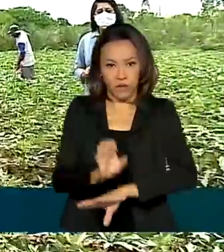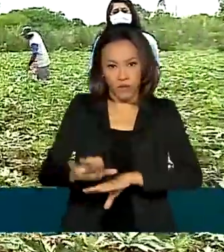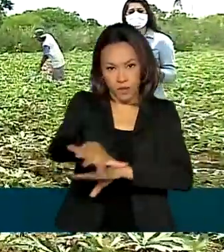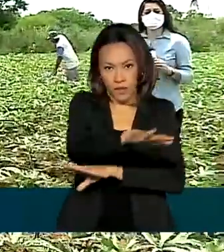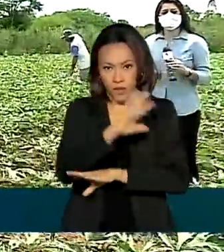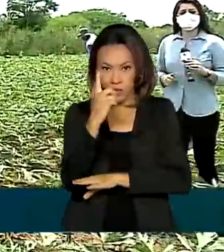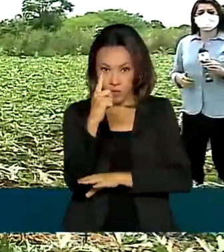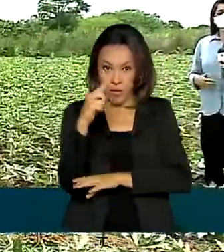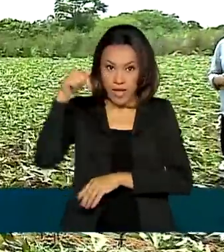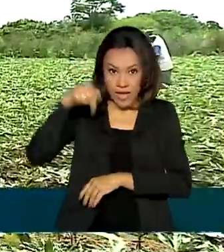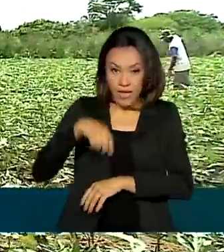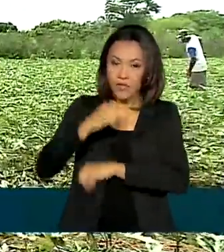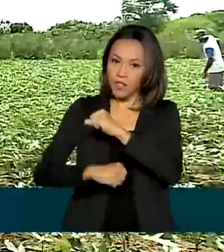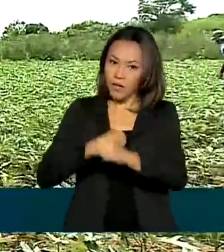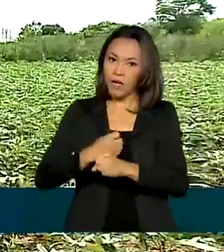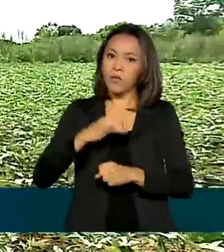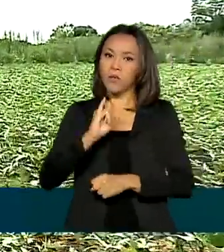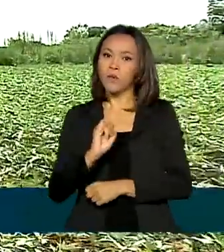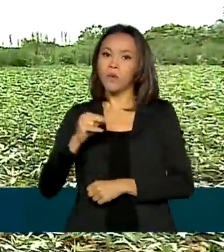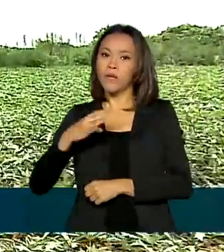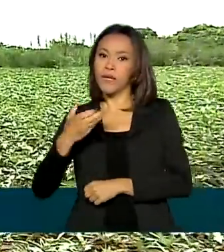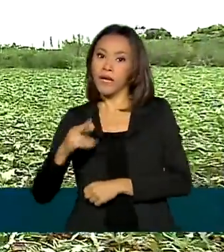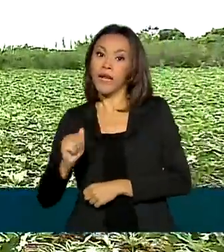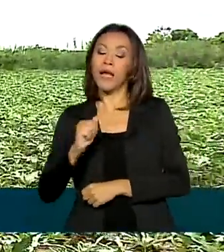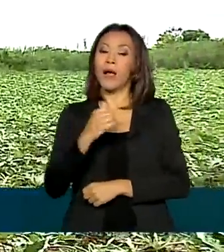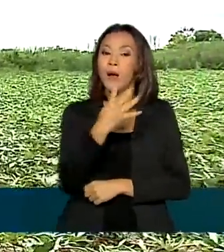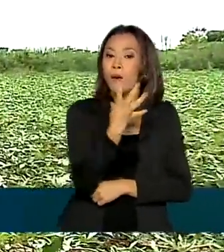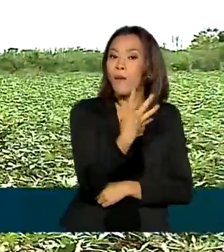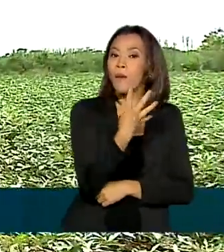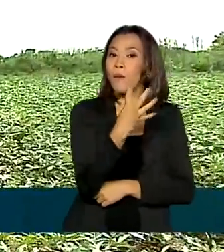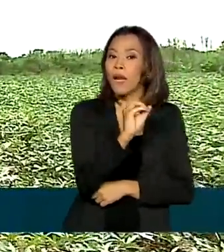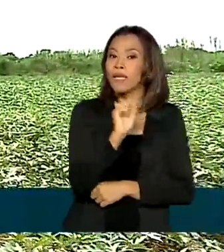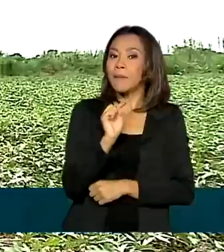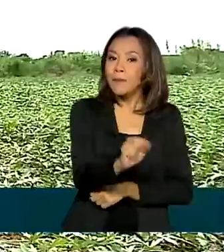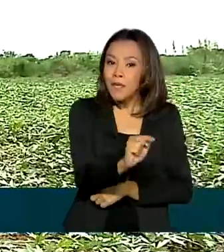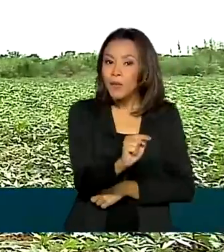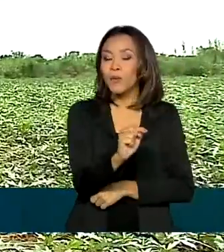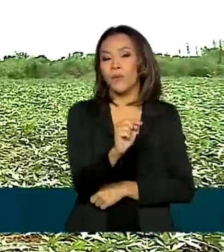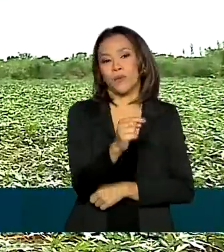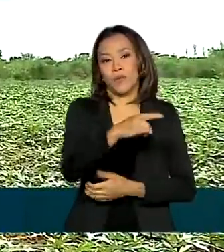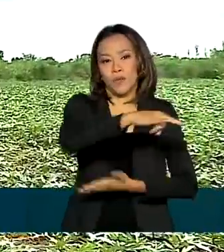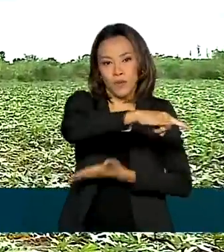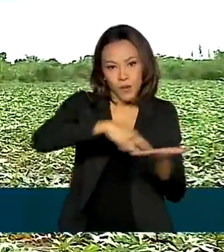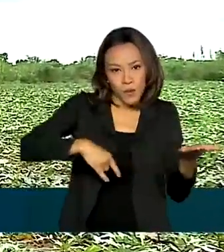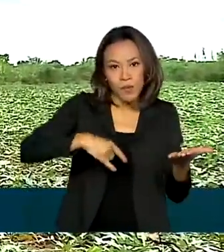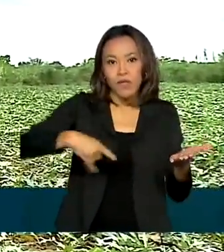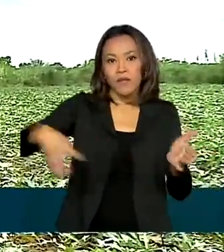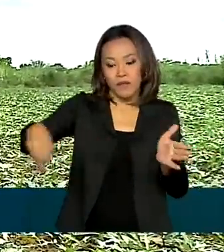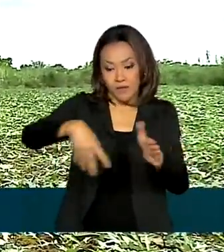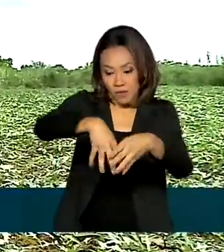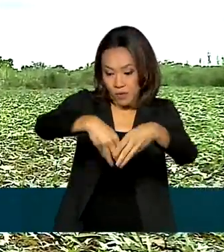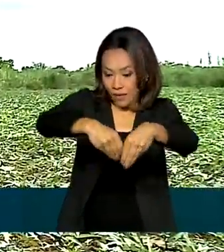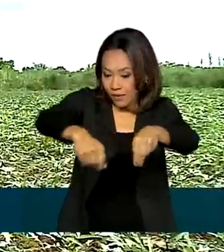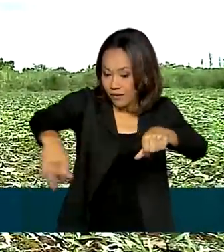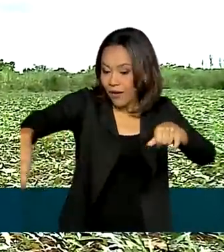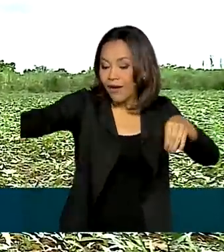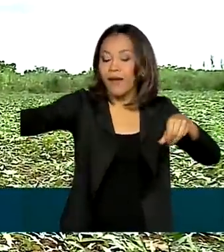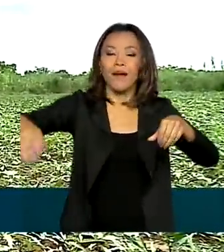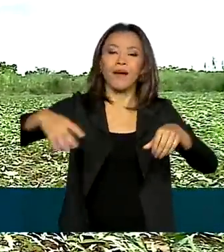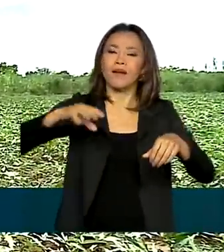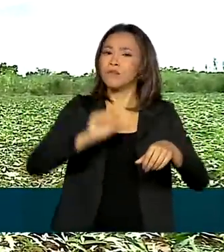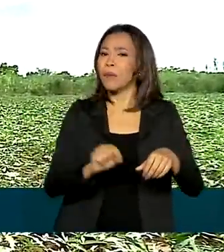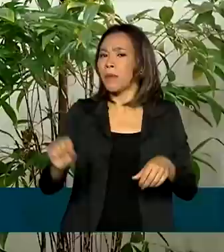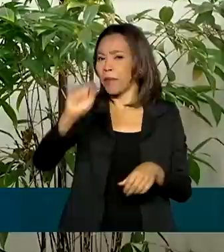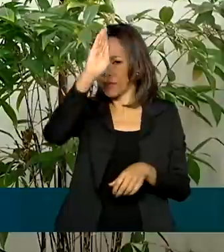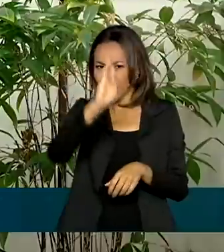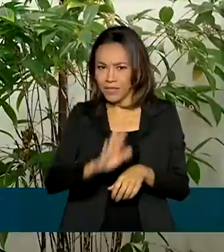o INCRA emitiu mais de 40 mil títulos de propriedade da terra para beneficiários da reforma agrária em todo